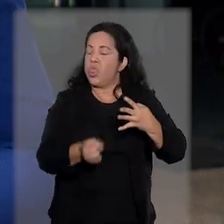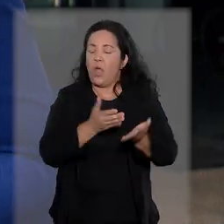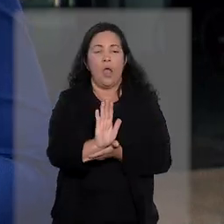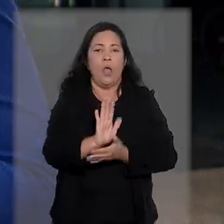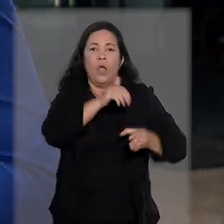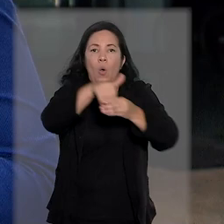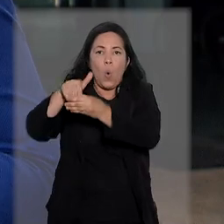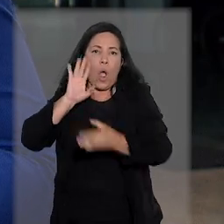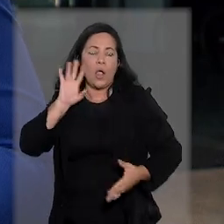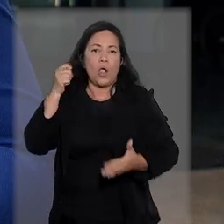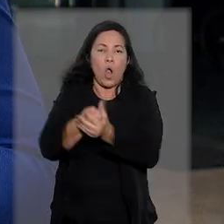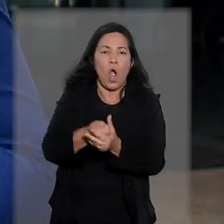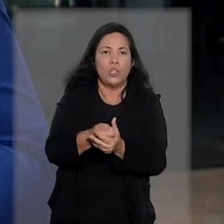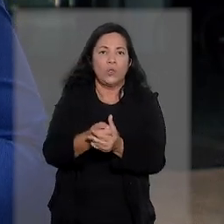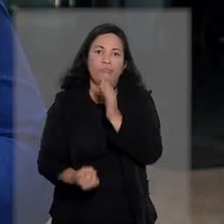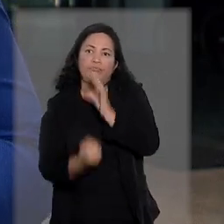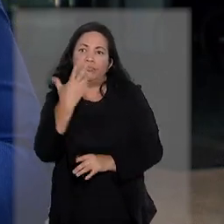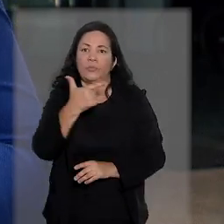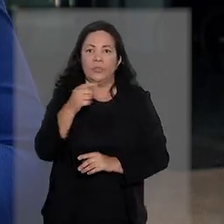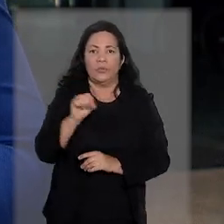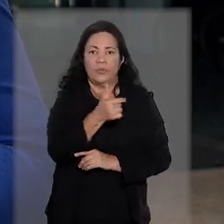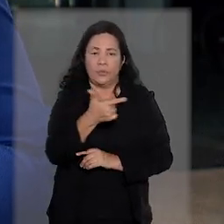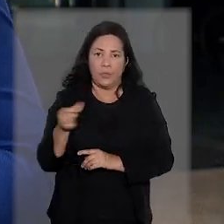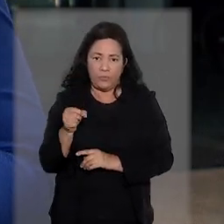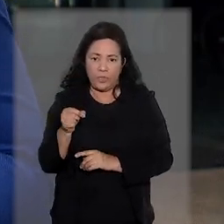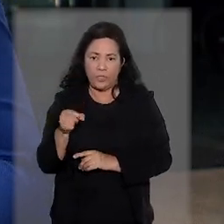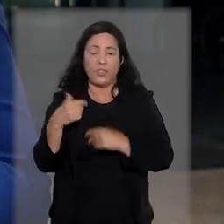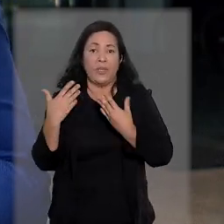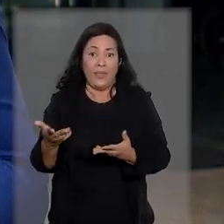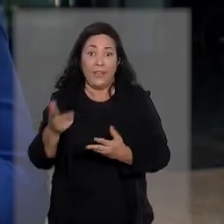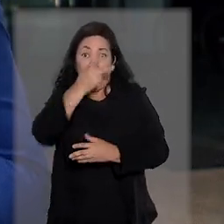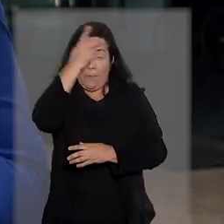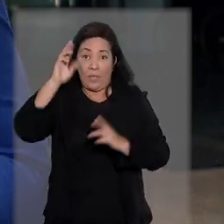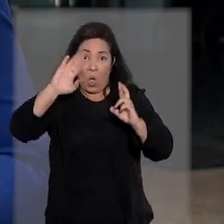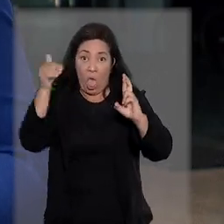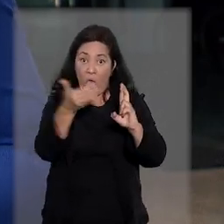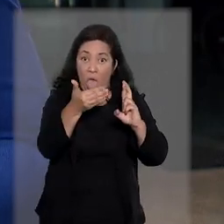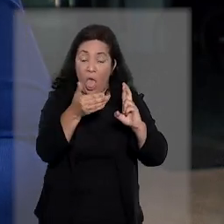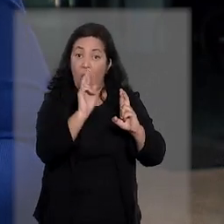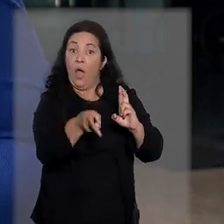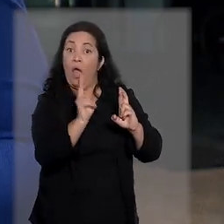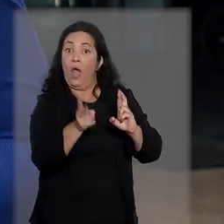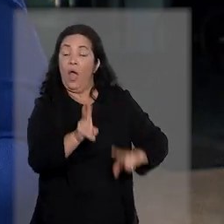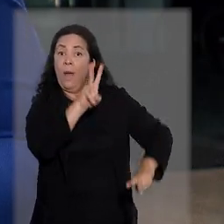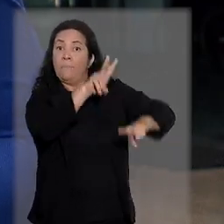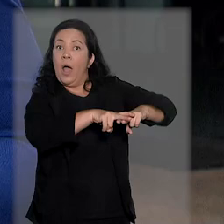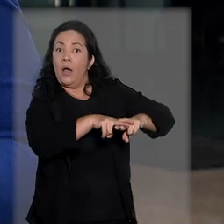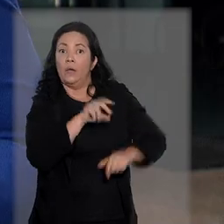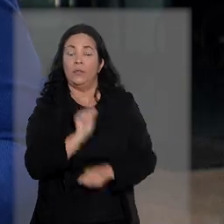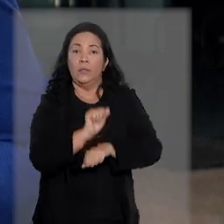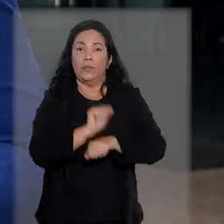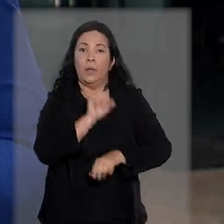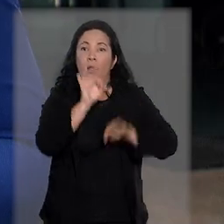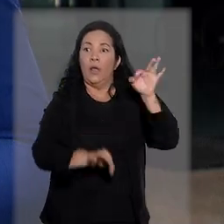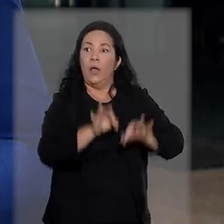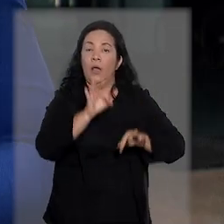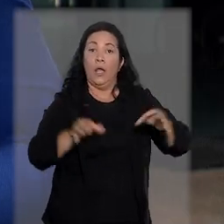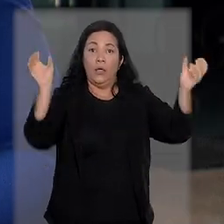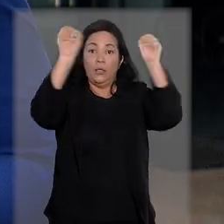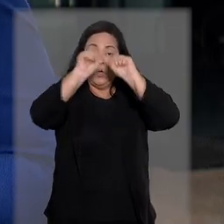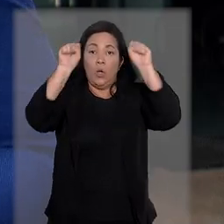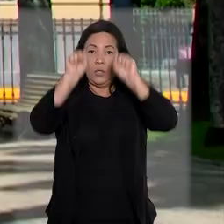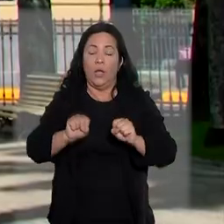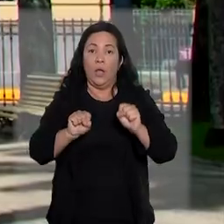em acórdão que transitou em julgada em 2020. Desde então, o réu permanecia preso à espera do julgamento no